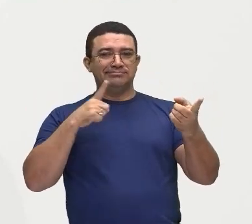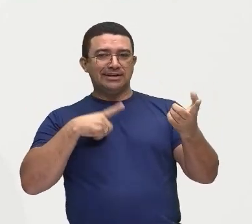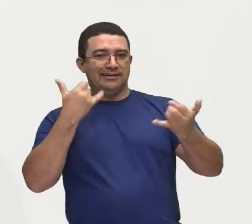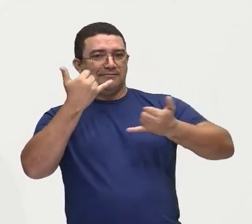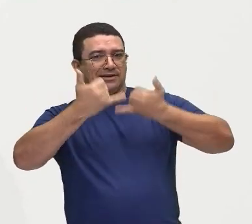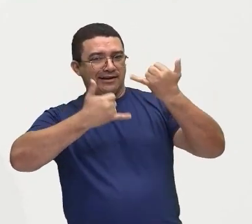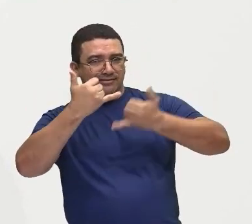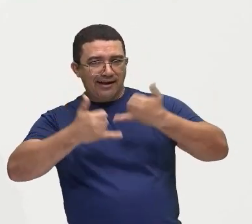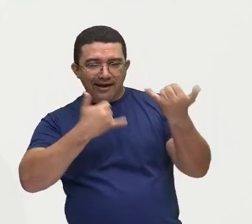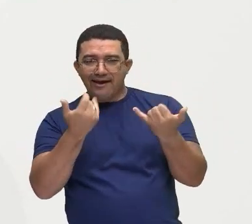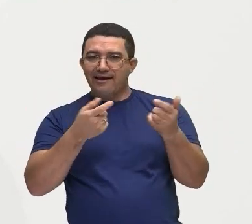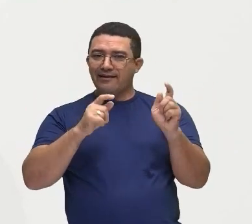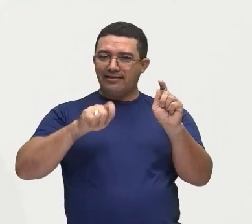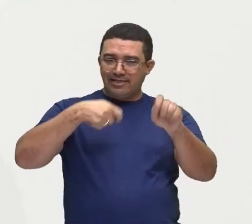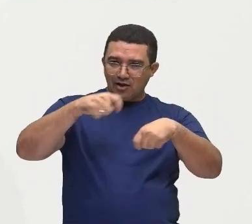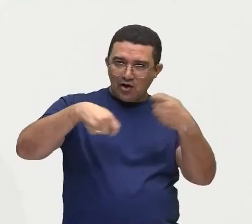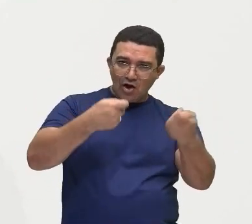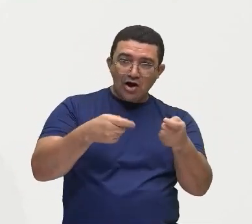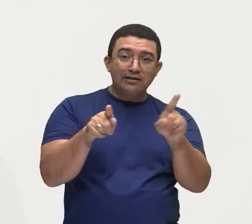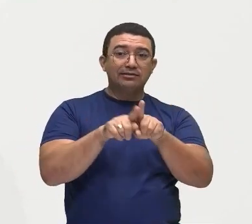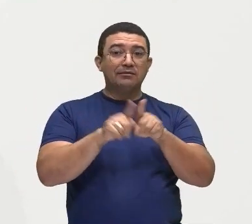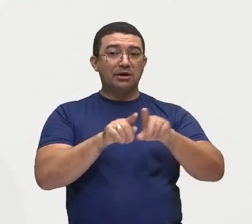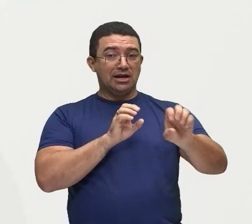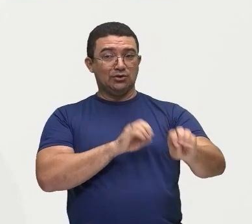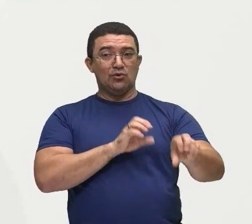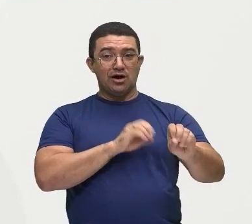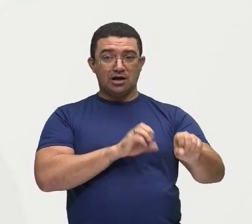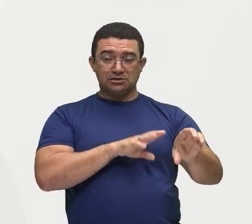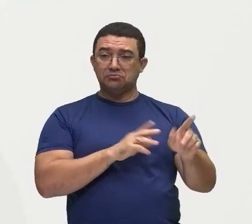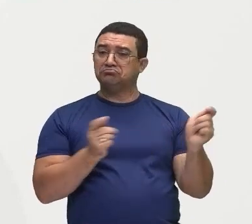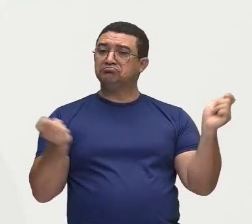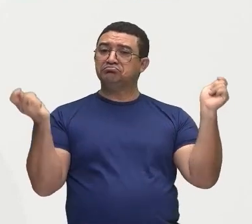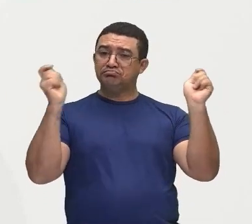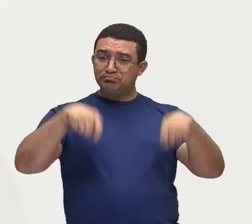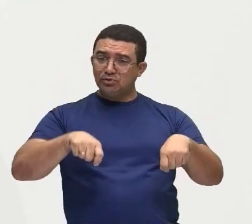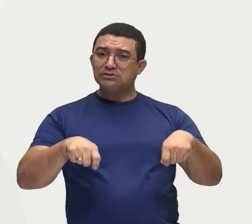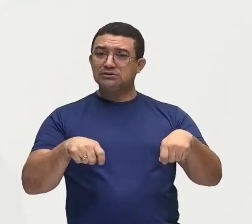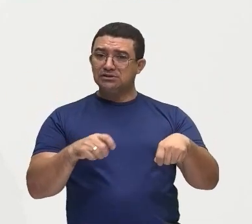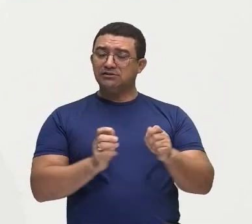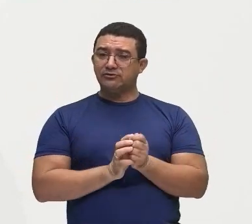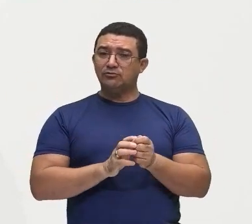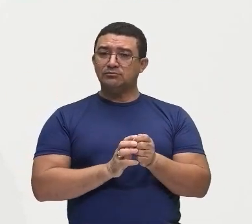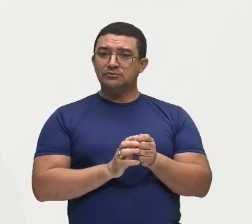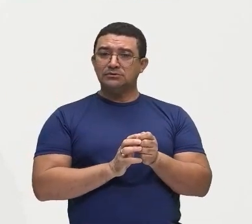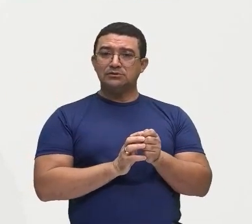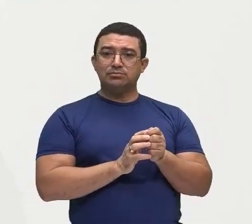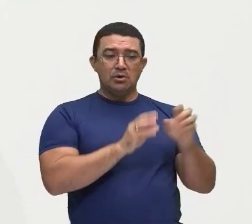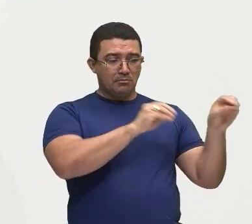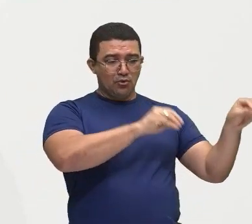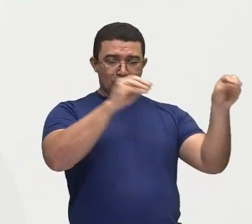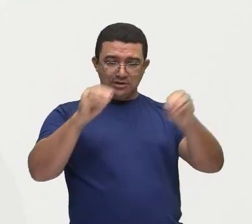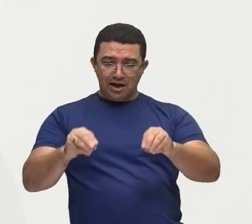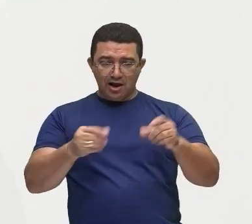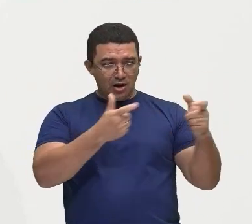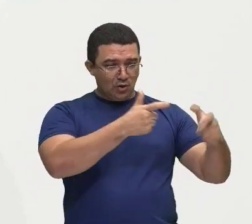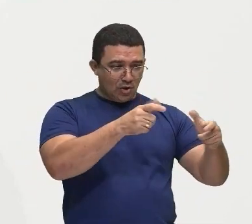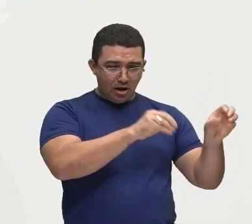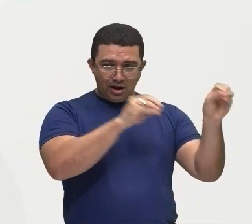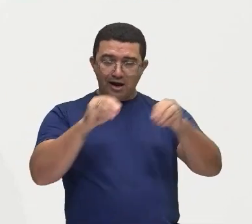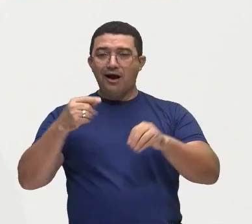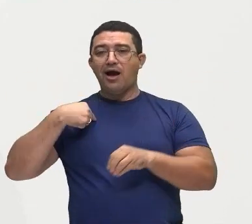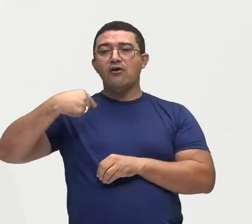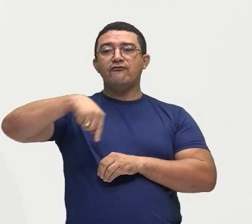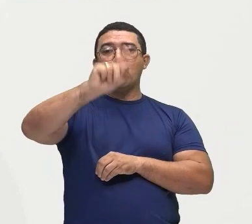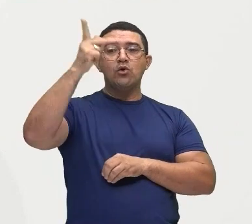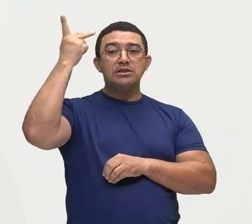ou através dos negócios, ou até mesmo educação, você pode se locomover de um lugar para o outro, né? Ah, eu vou para